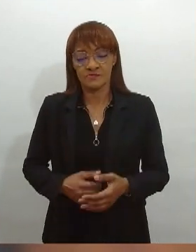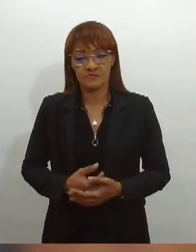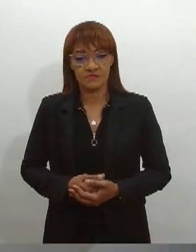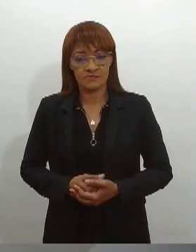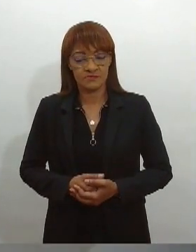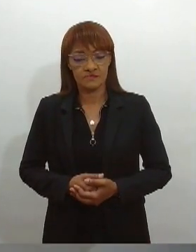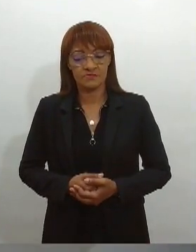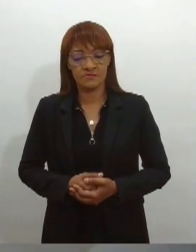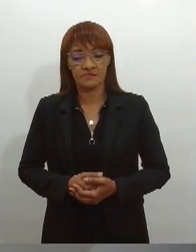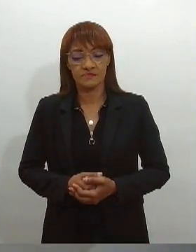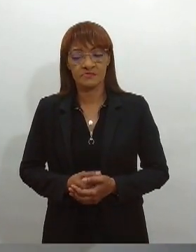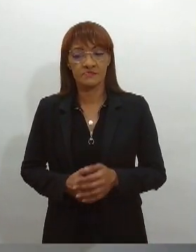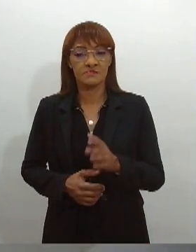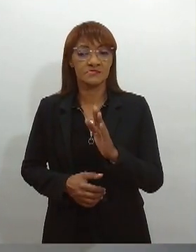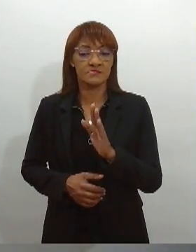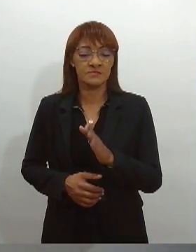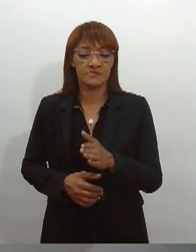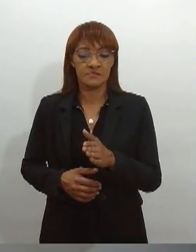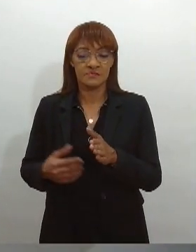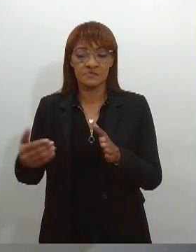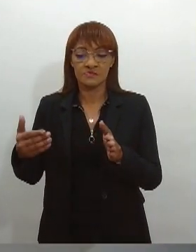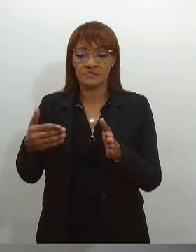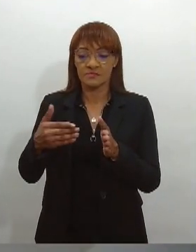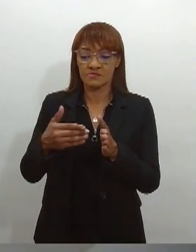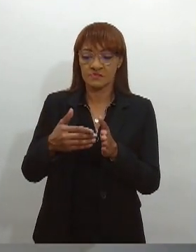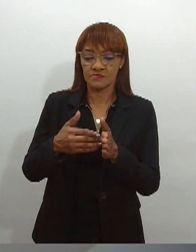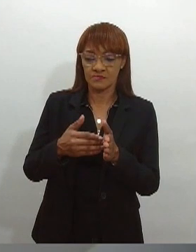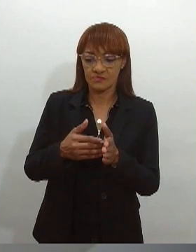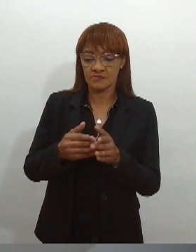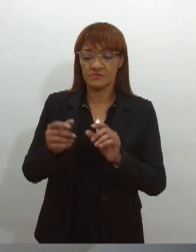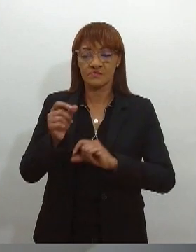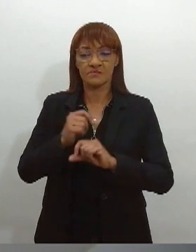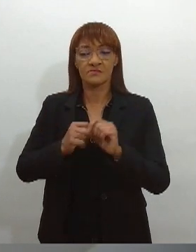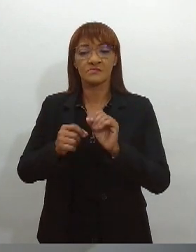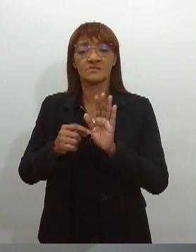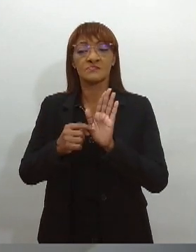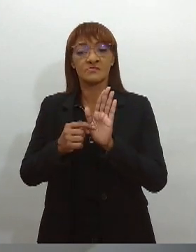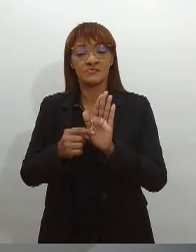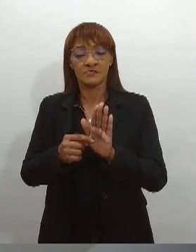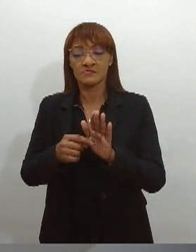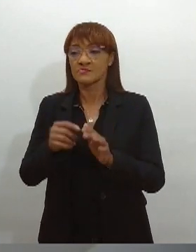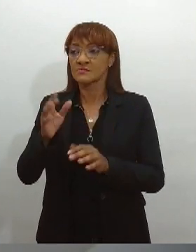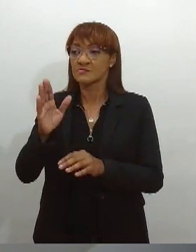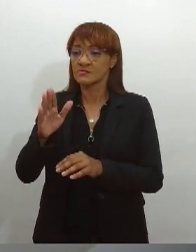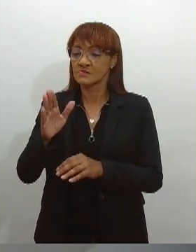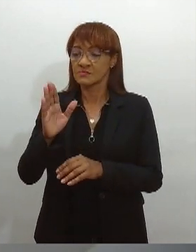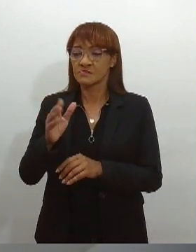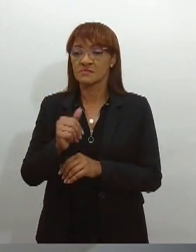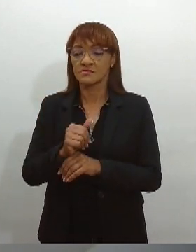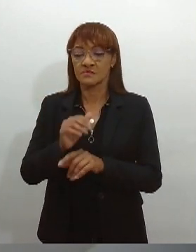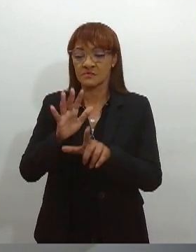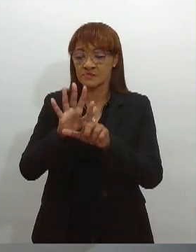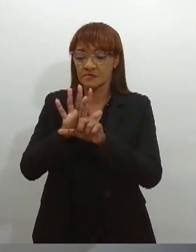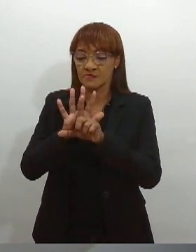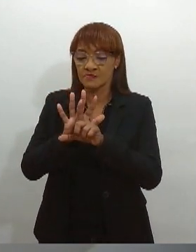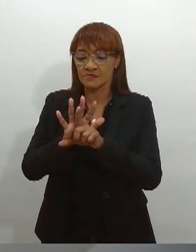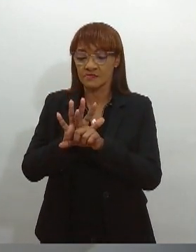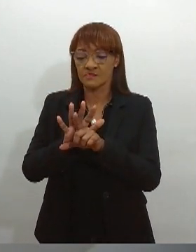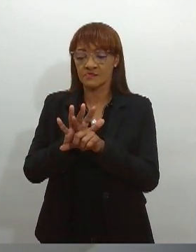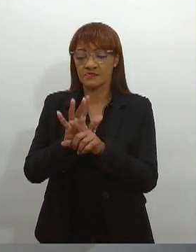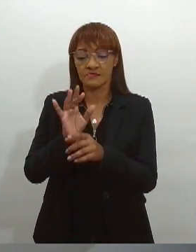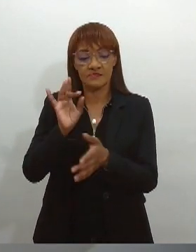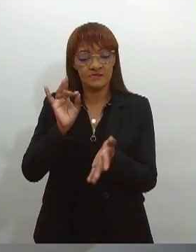últimos episódios, eles têm mostrado isso, né? A força dessas leis, dessas iniciativas, no